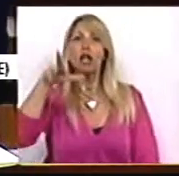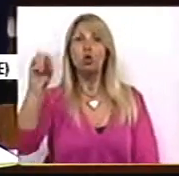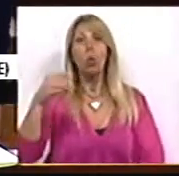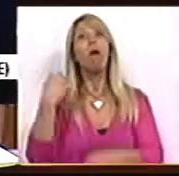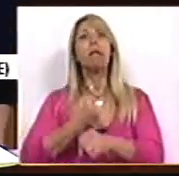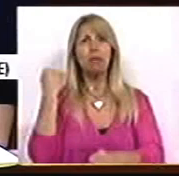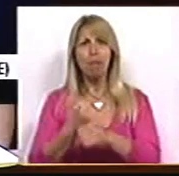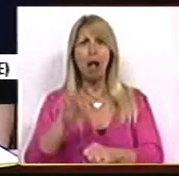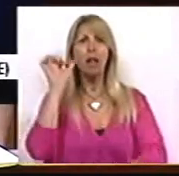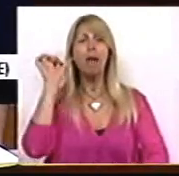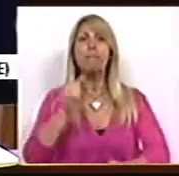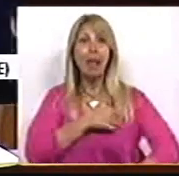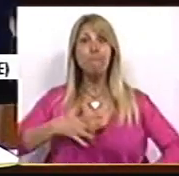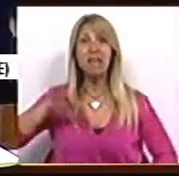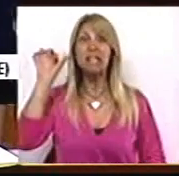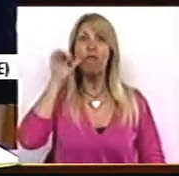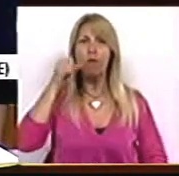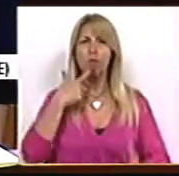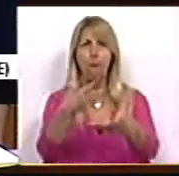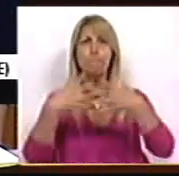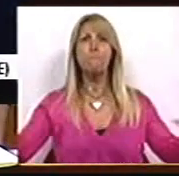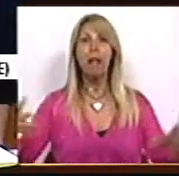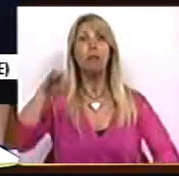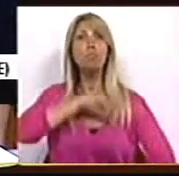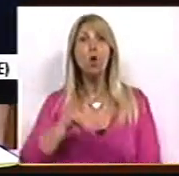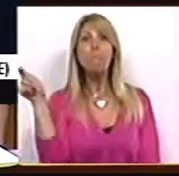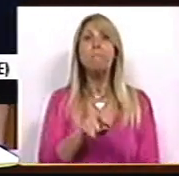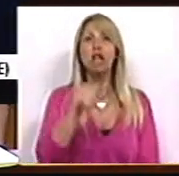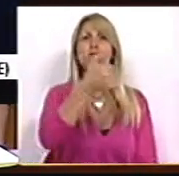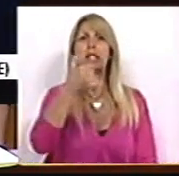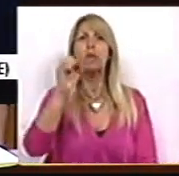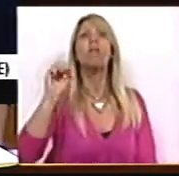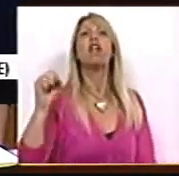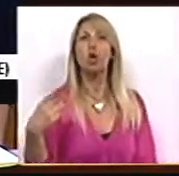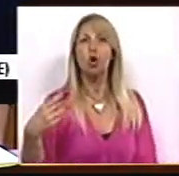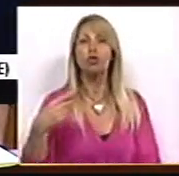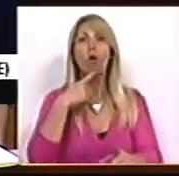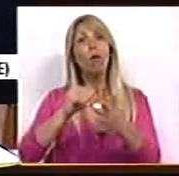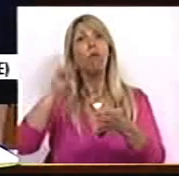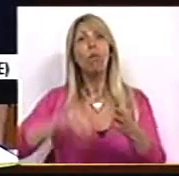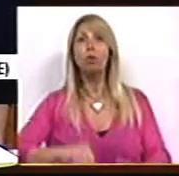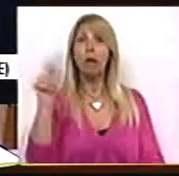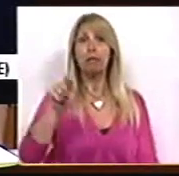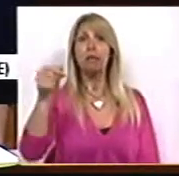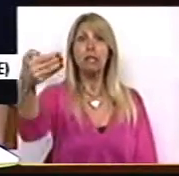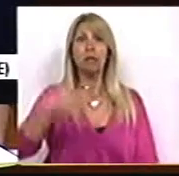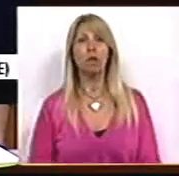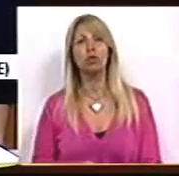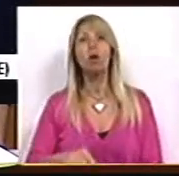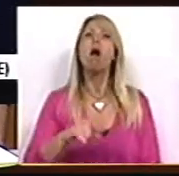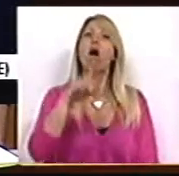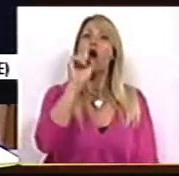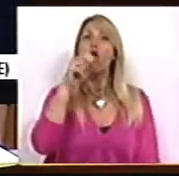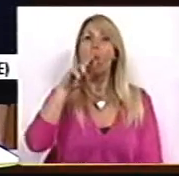grande empresa de vinhos, ganha-se 550 euros por mês, com contratos a 7 meses. É o caso do Gonçalo,